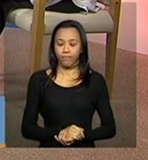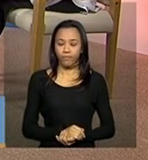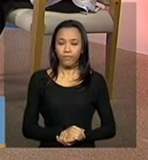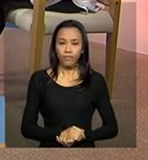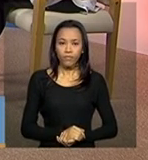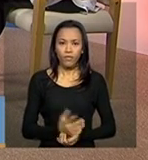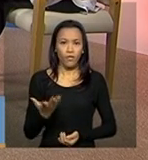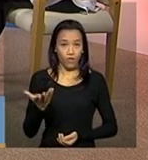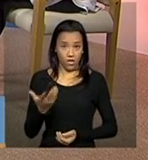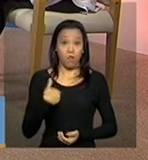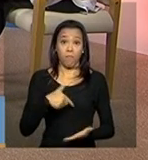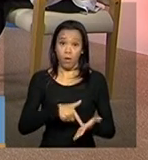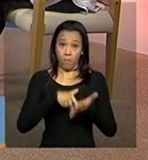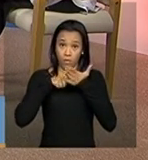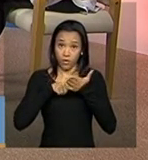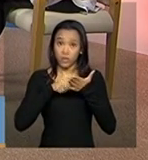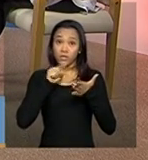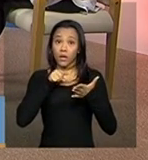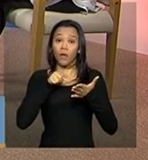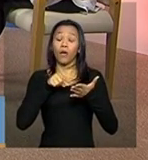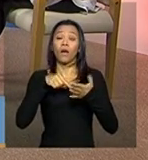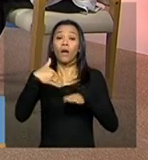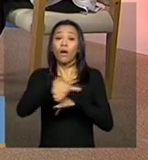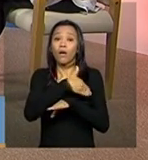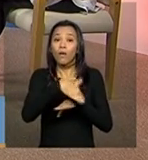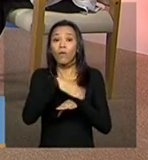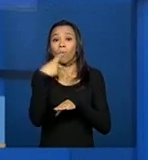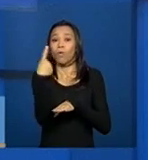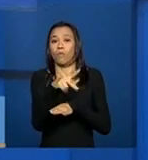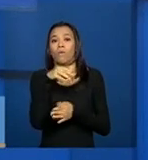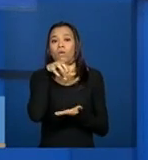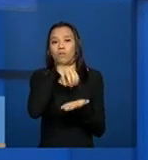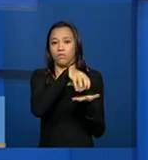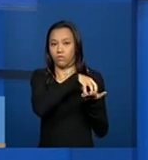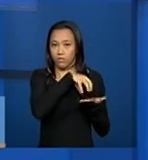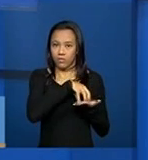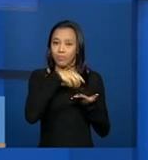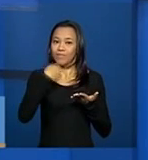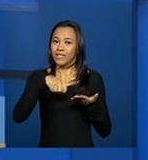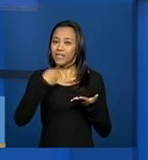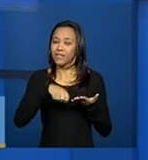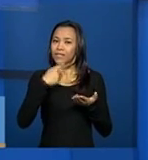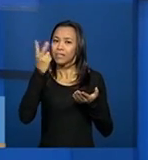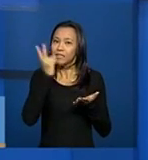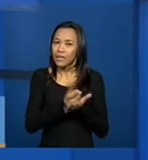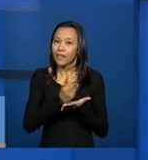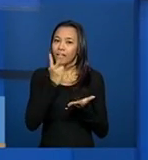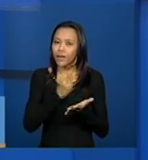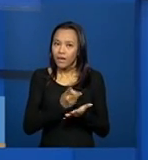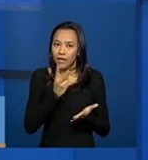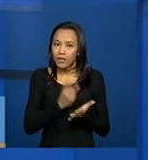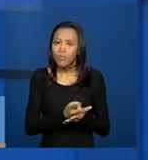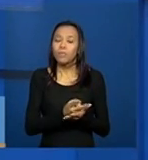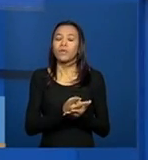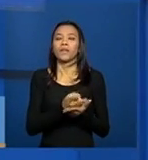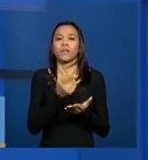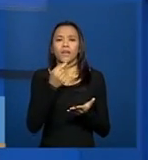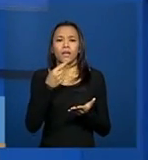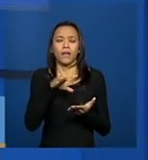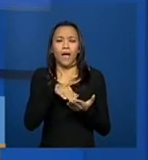apresentar o endereço da oferta, é necessário fazer uma atualização no serviço da entidade.